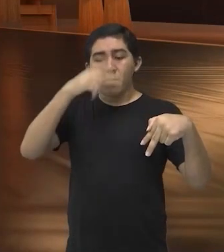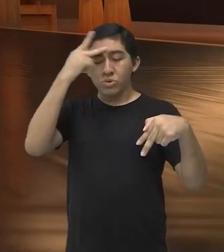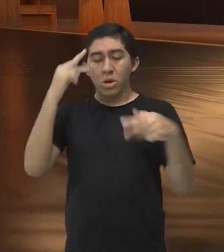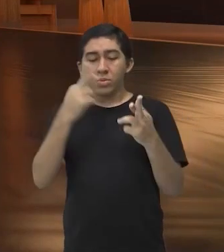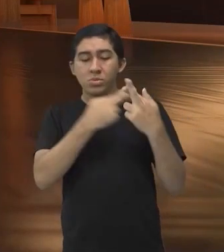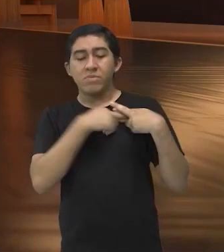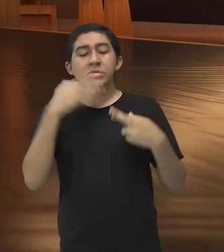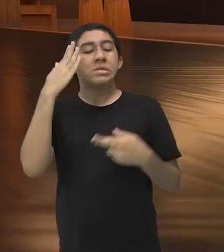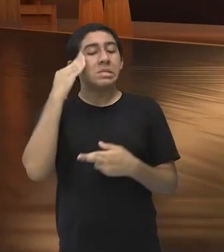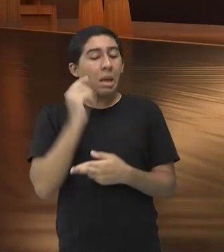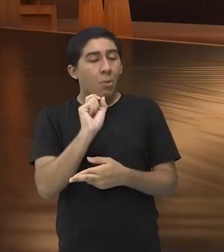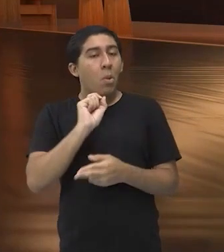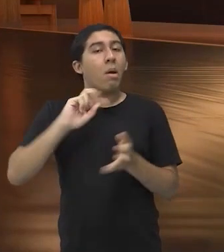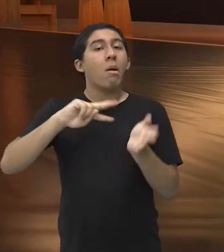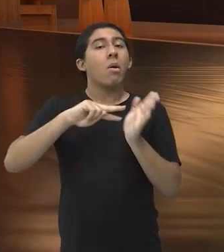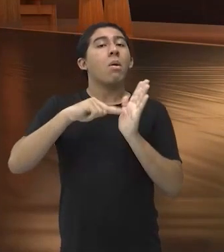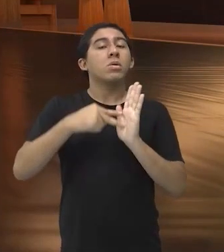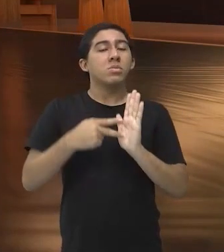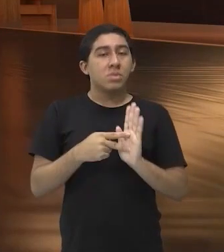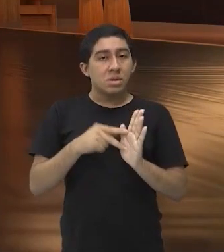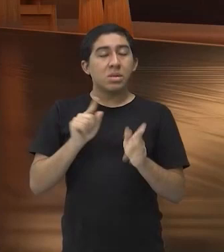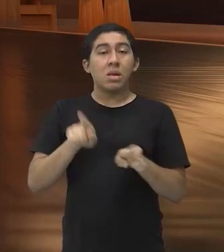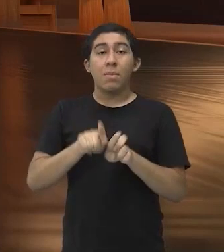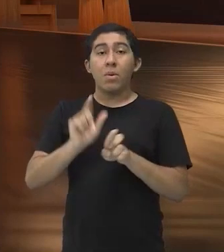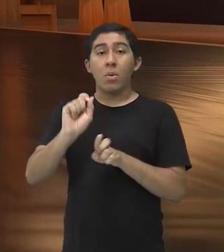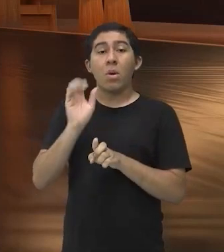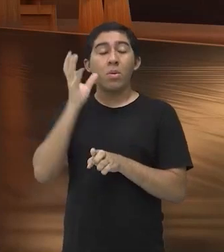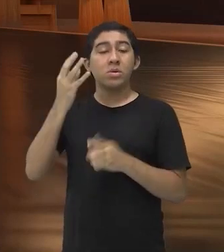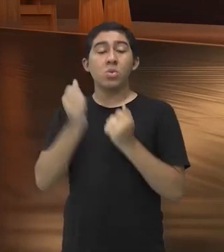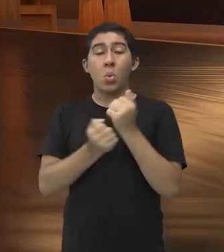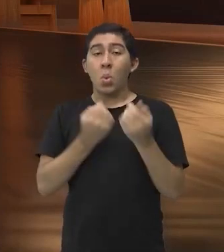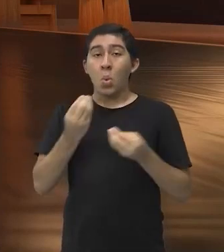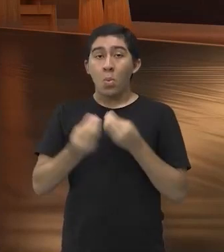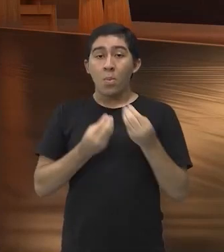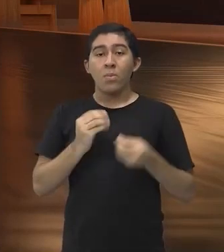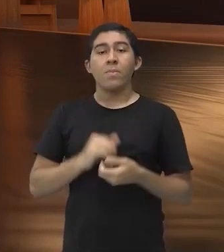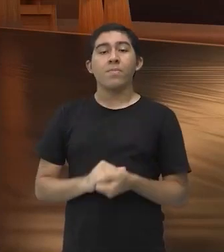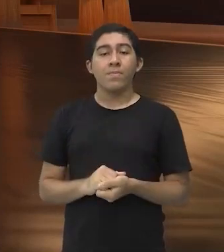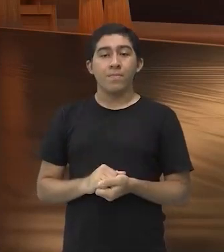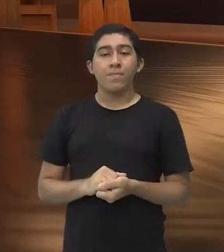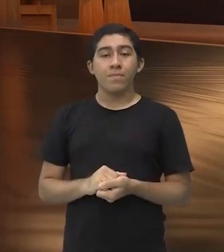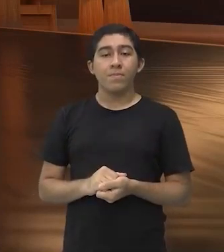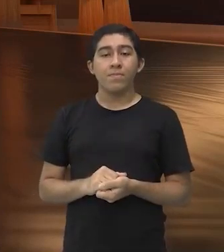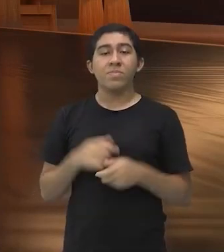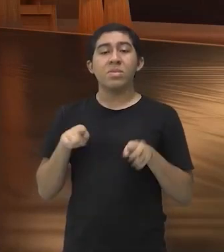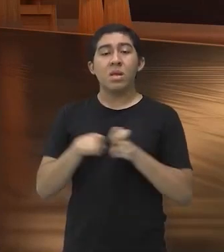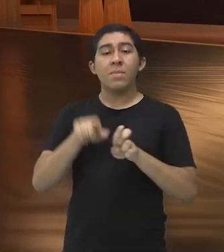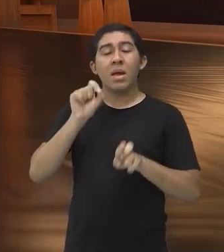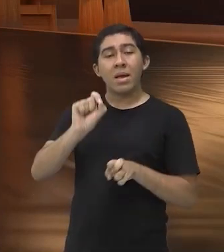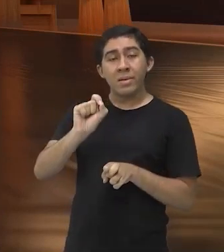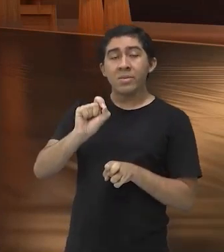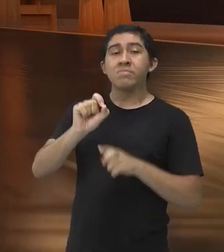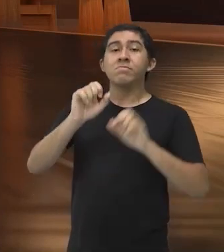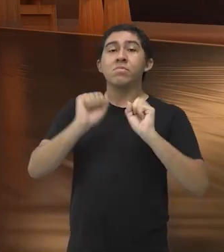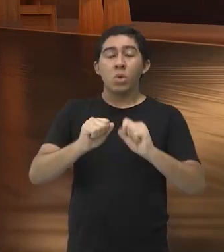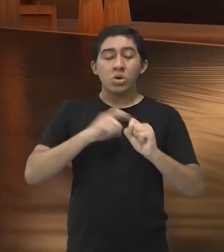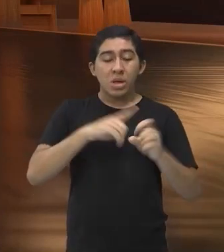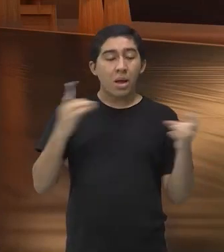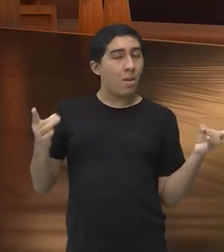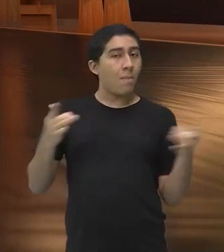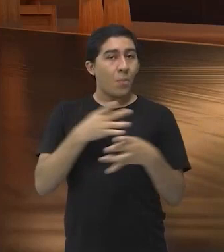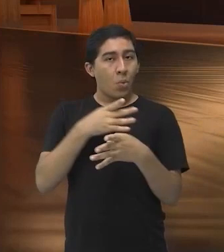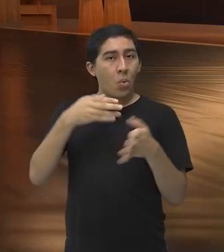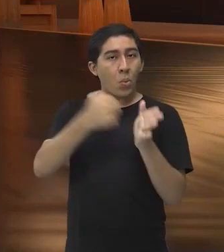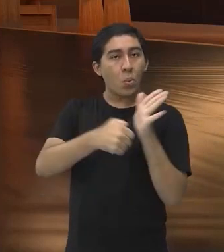que vai ter ali um vencedor pela pontuação, ela também pode ser finalizada por esses elementos aqui, olha. Ela pode